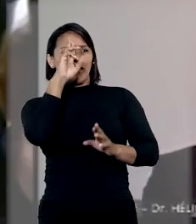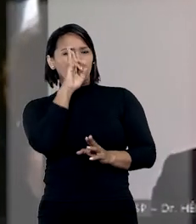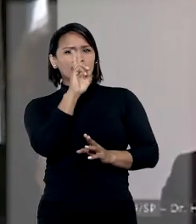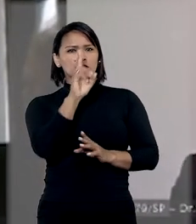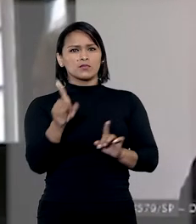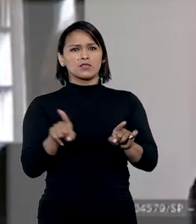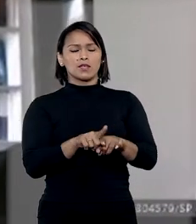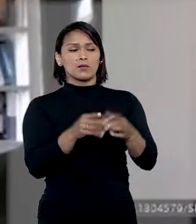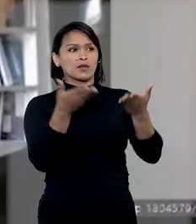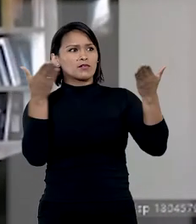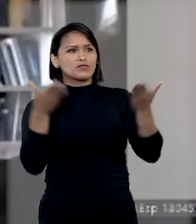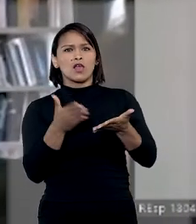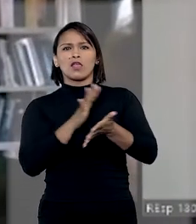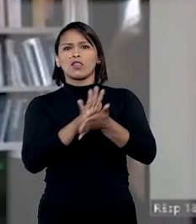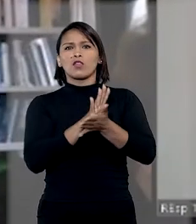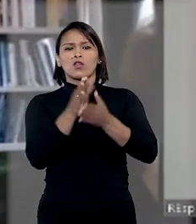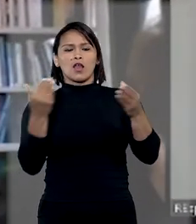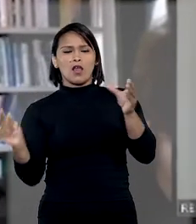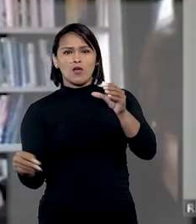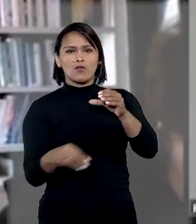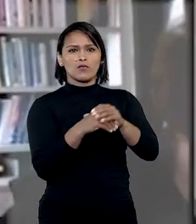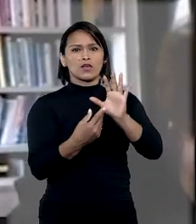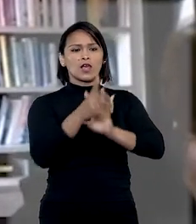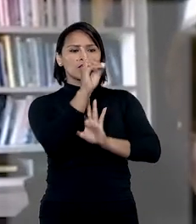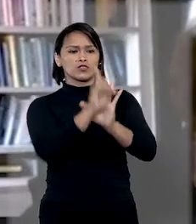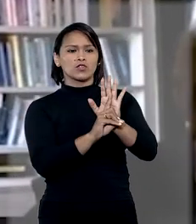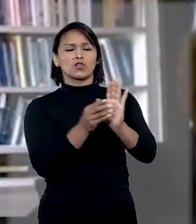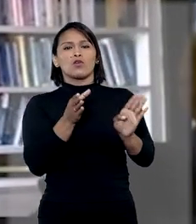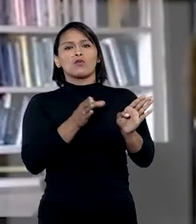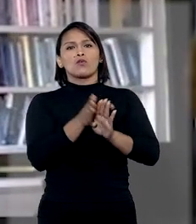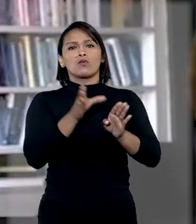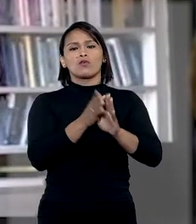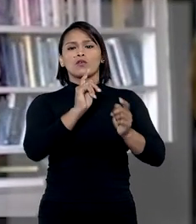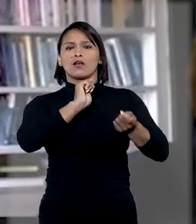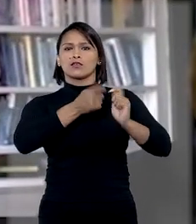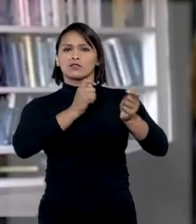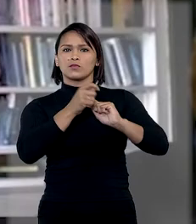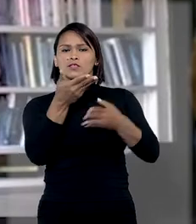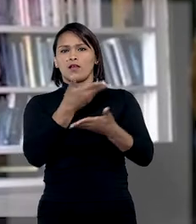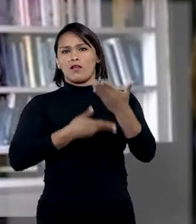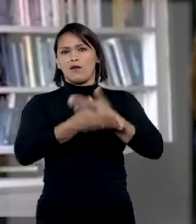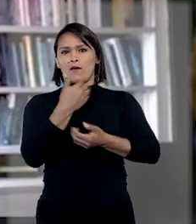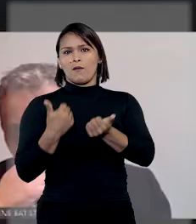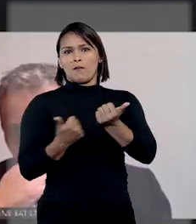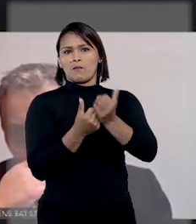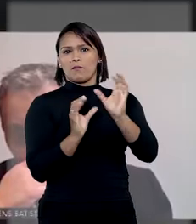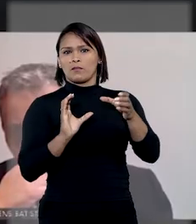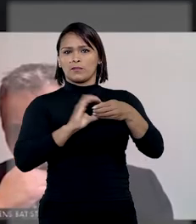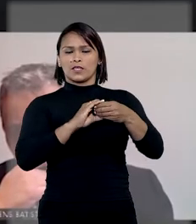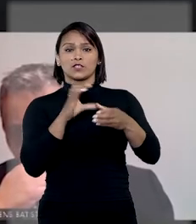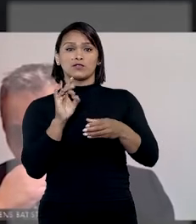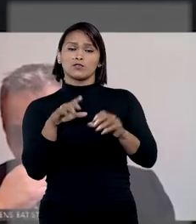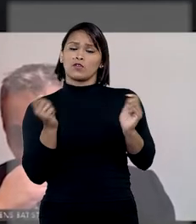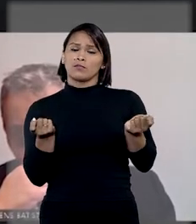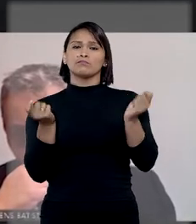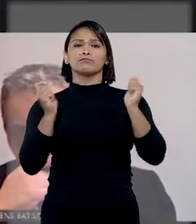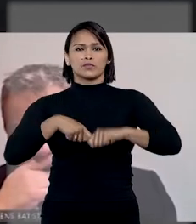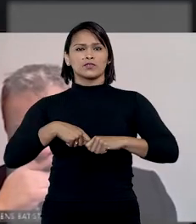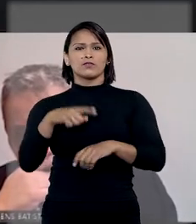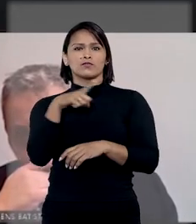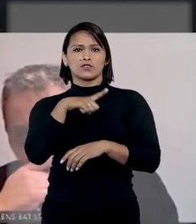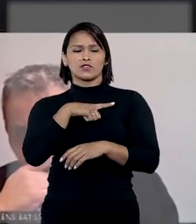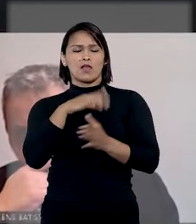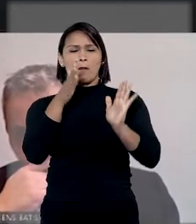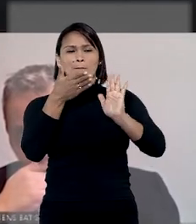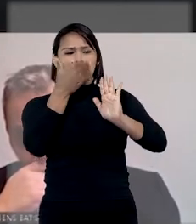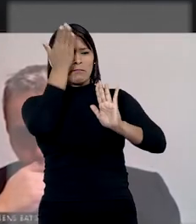responsabilização de quem jamais integrou a diretoria ou o Conselho de Administração da cooperativa. Isso só seria possível se